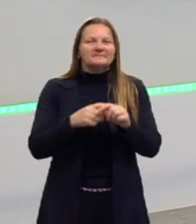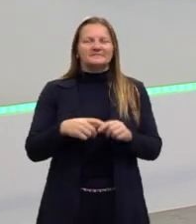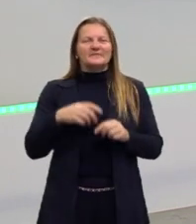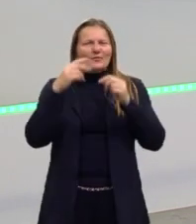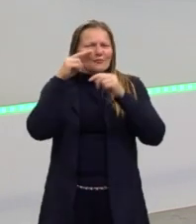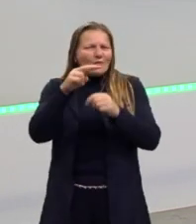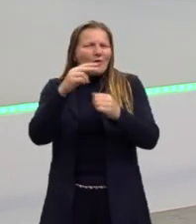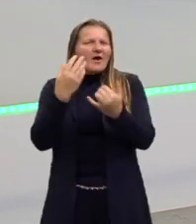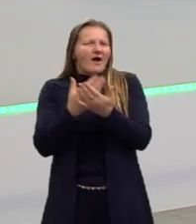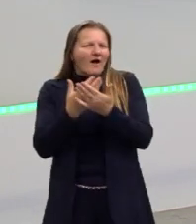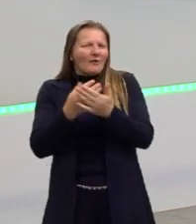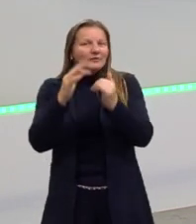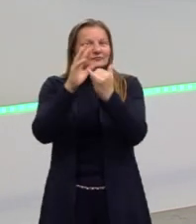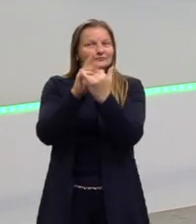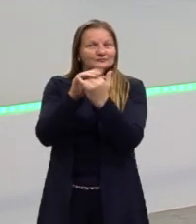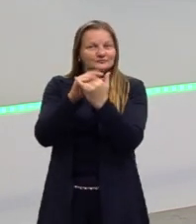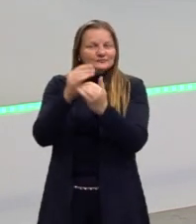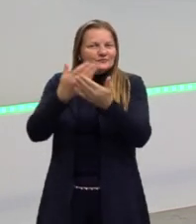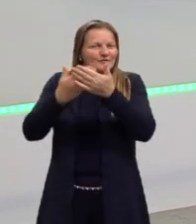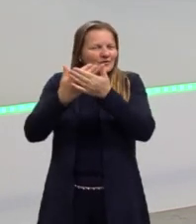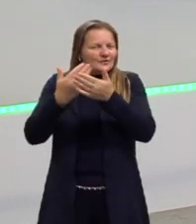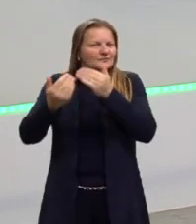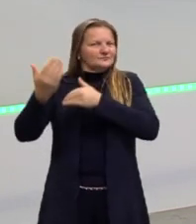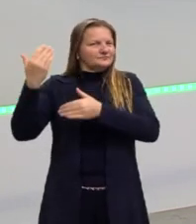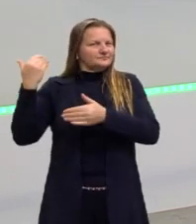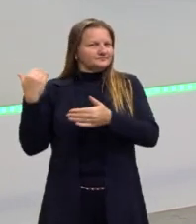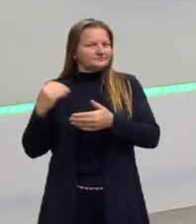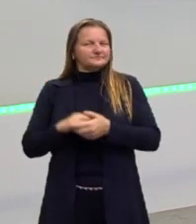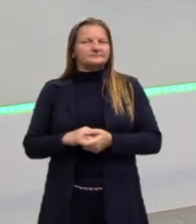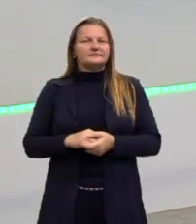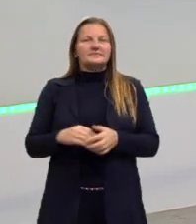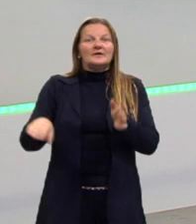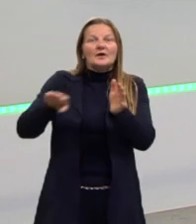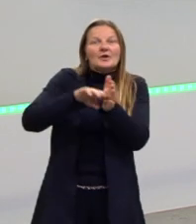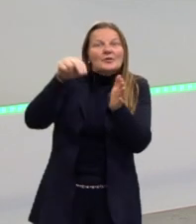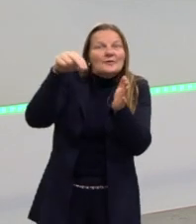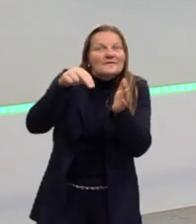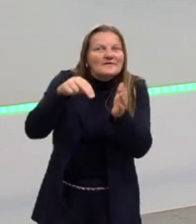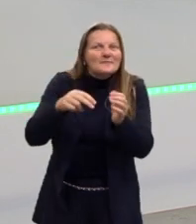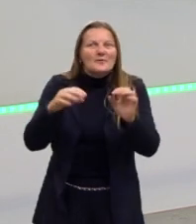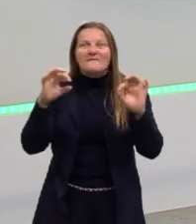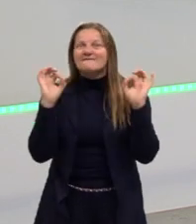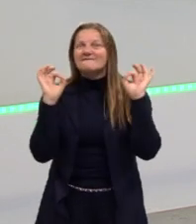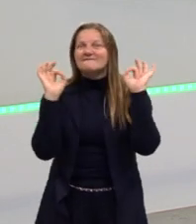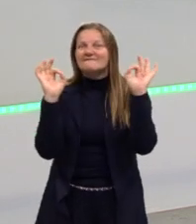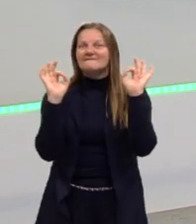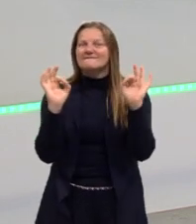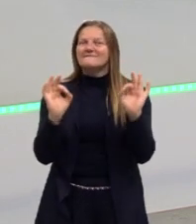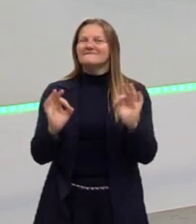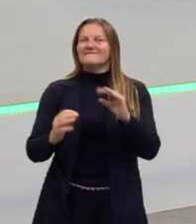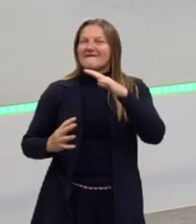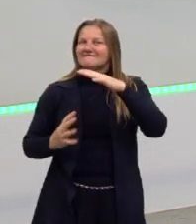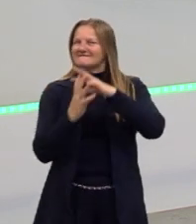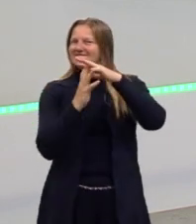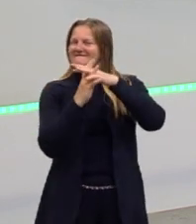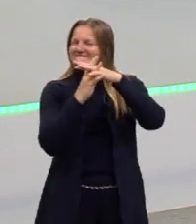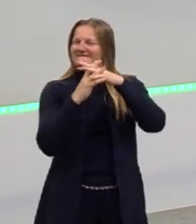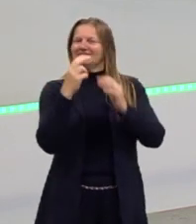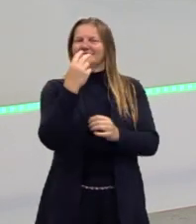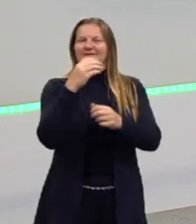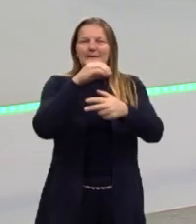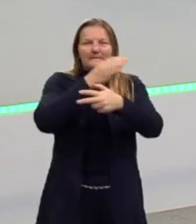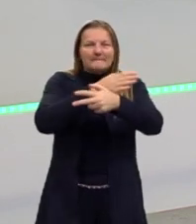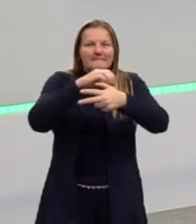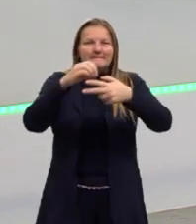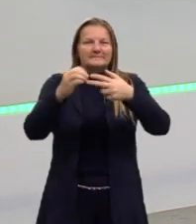aulas, assista as aulas anteriores, enfim, temos que chegar em novembro afiado e esse pré-Enem 2022 está